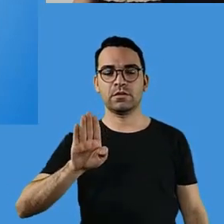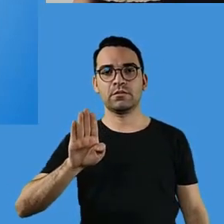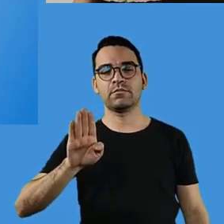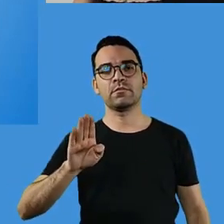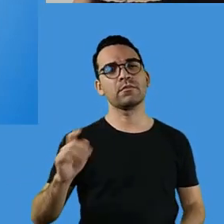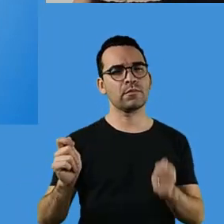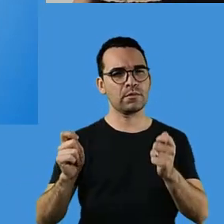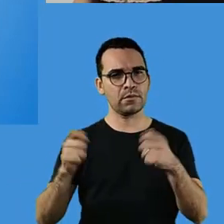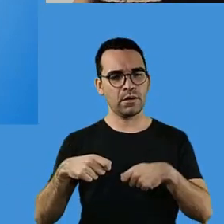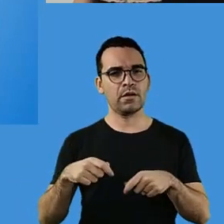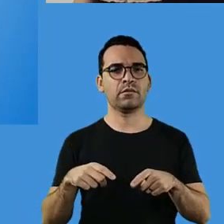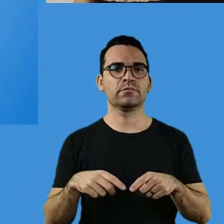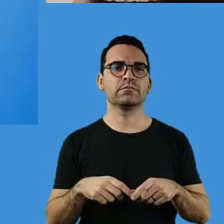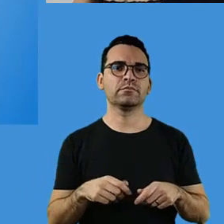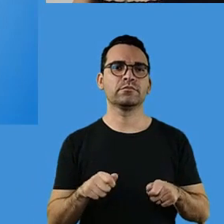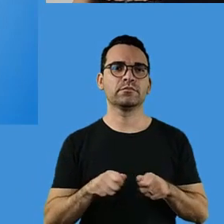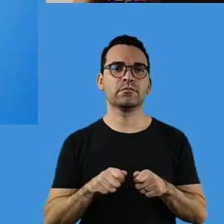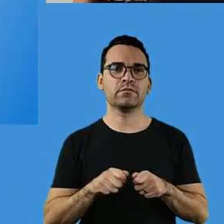positiva.